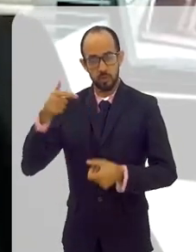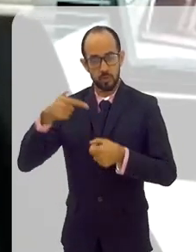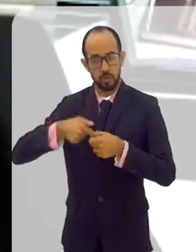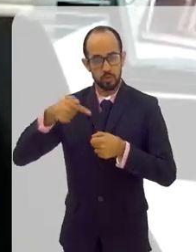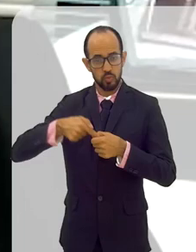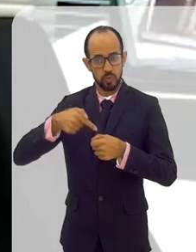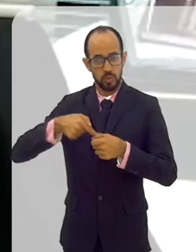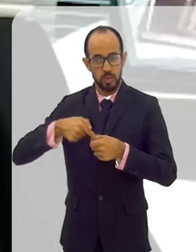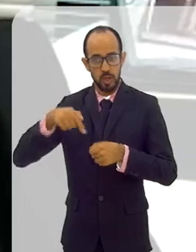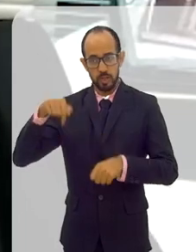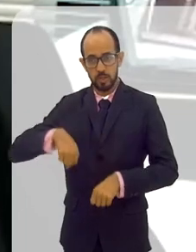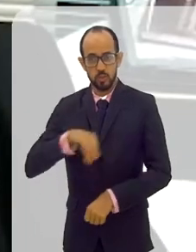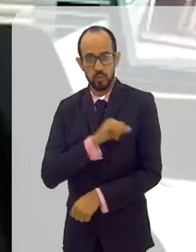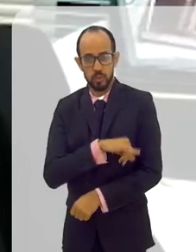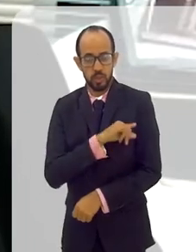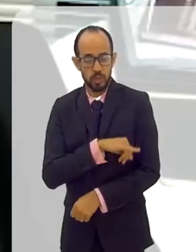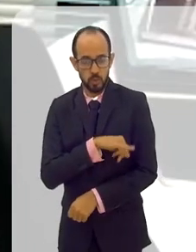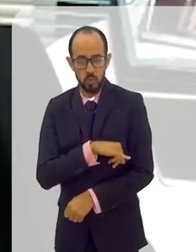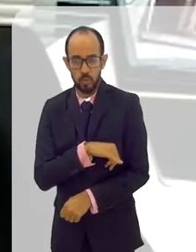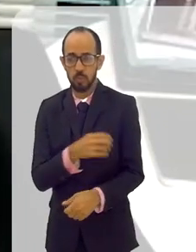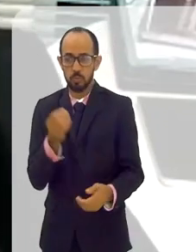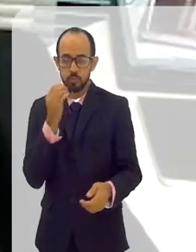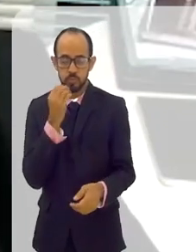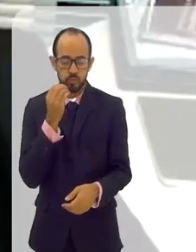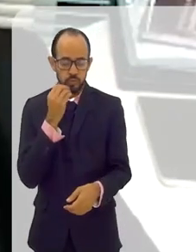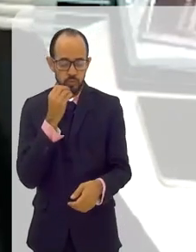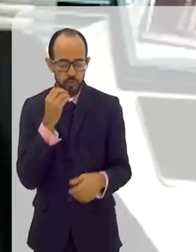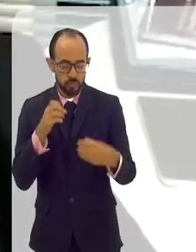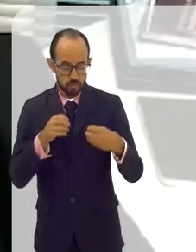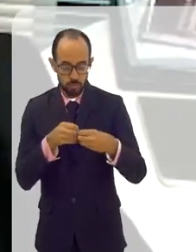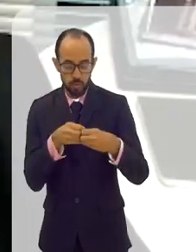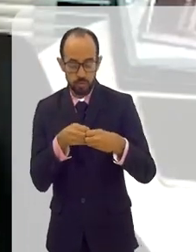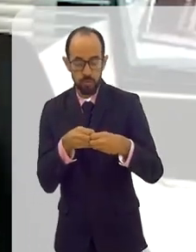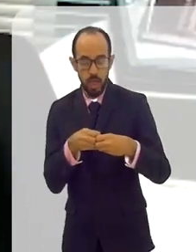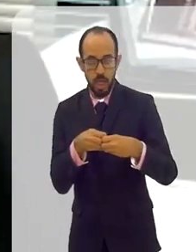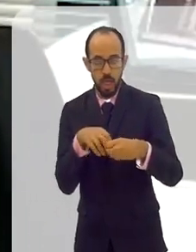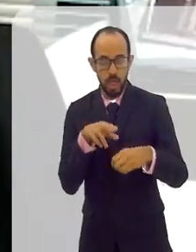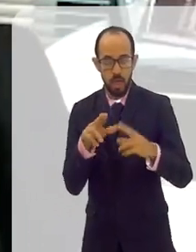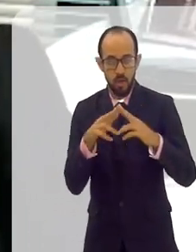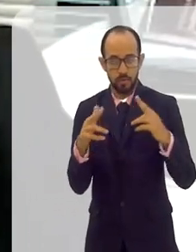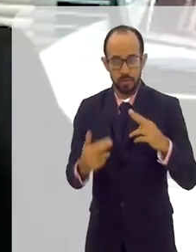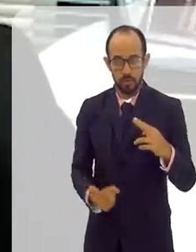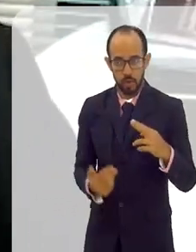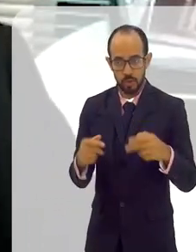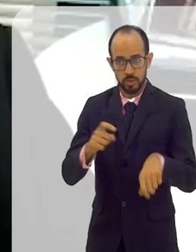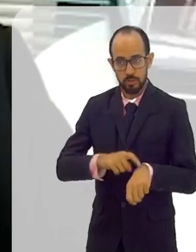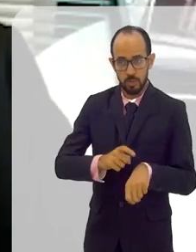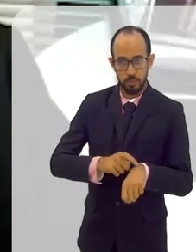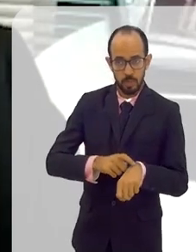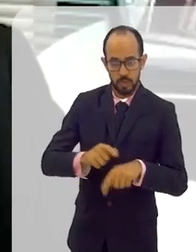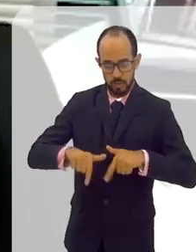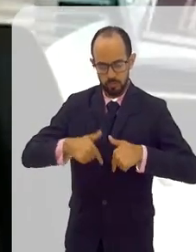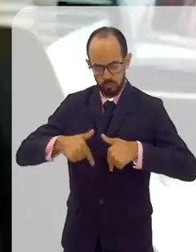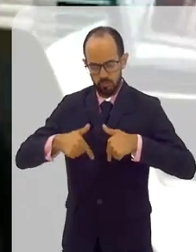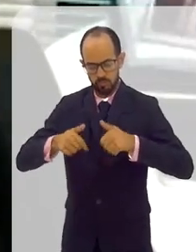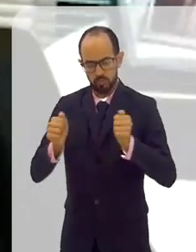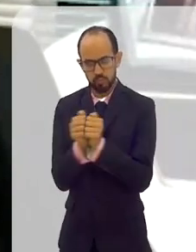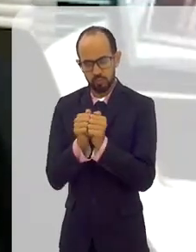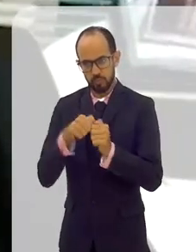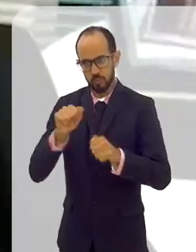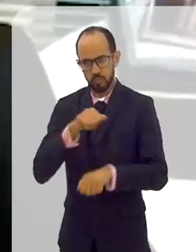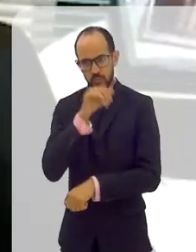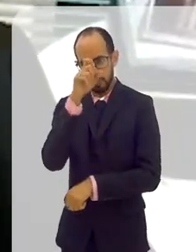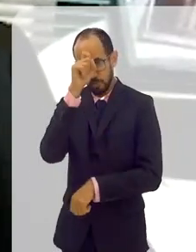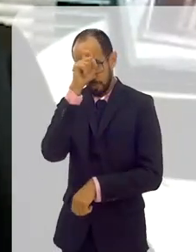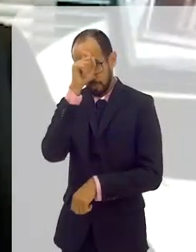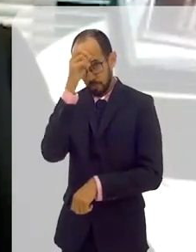na cidade do Rio de Janeiro. Por que não se aproximar mais da UFRJ? Nesse momento, estamos atuando junto à Prefeitura